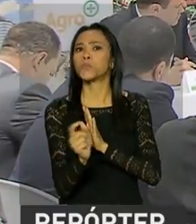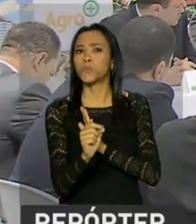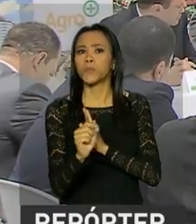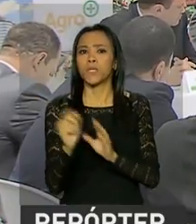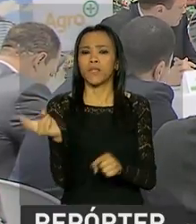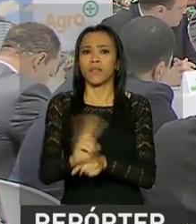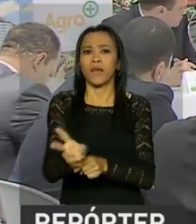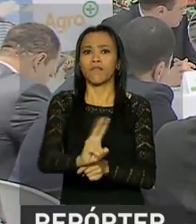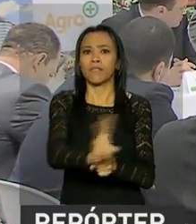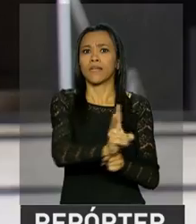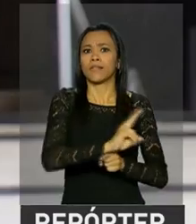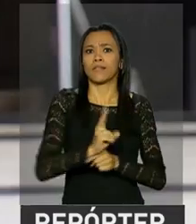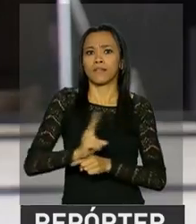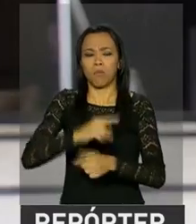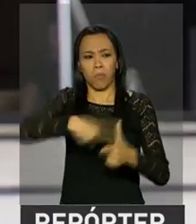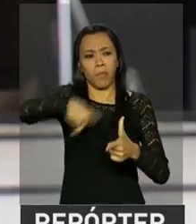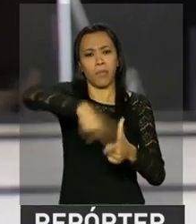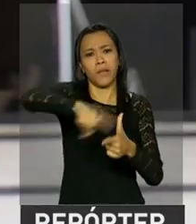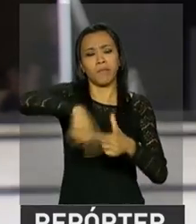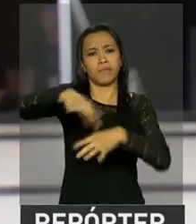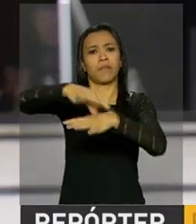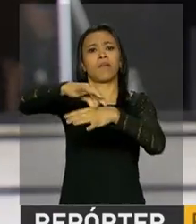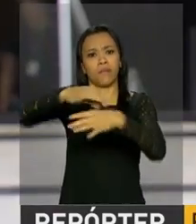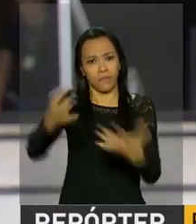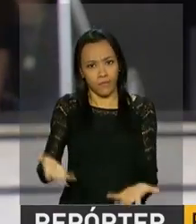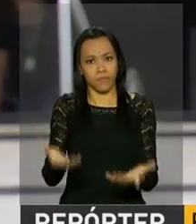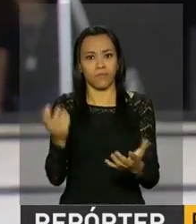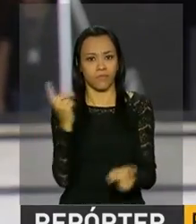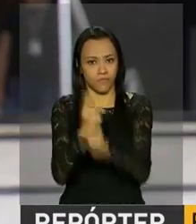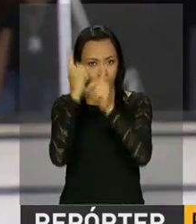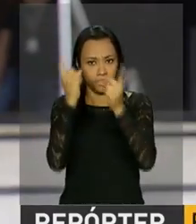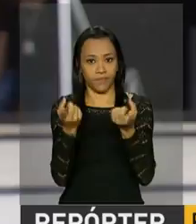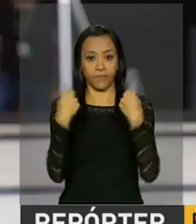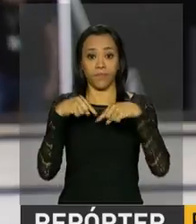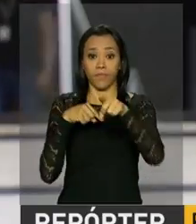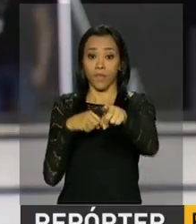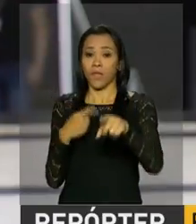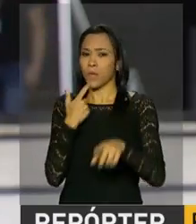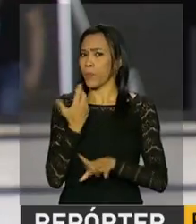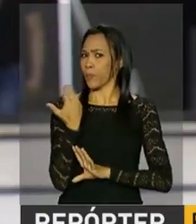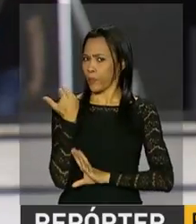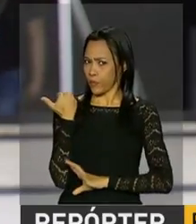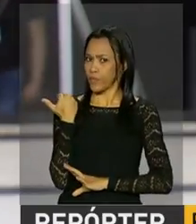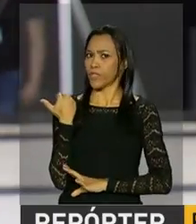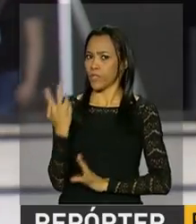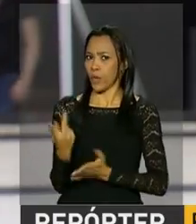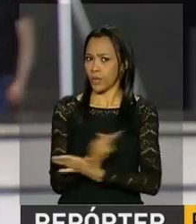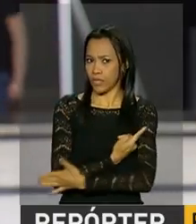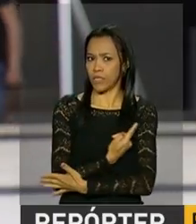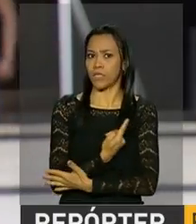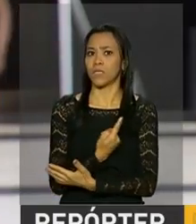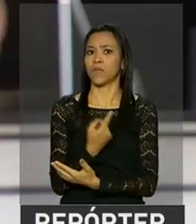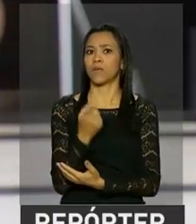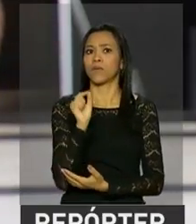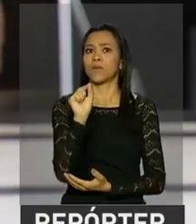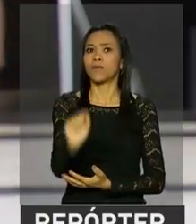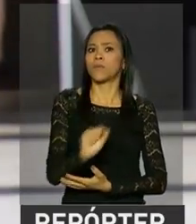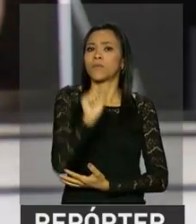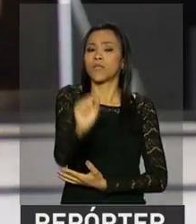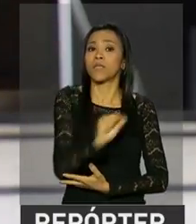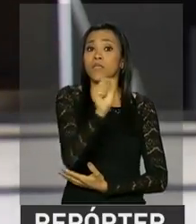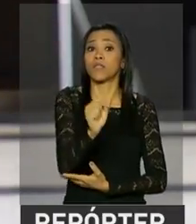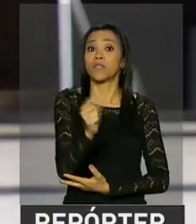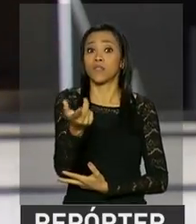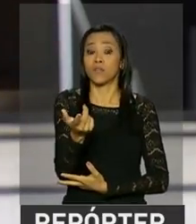sanitária no país. Nós estamos aproveitando o momento em que vivemos há poucos dias atrás de uma grande interrogação sobre